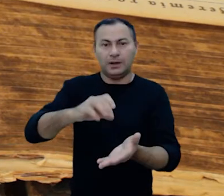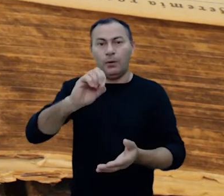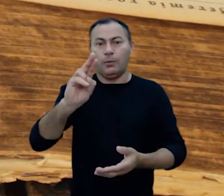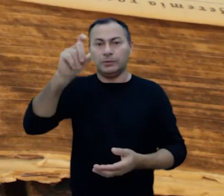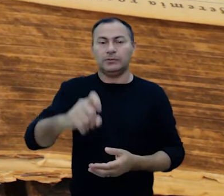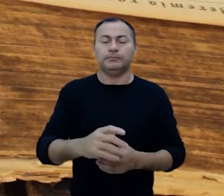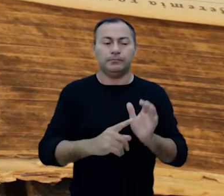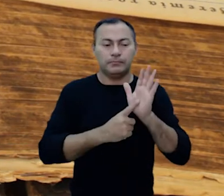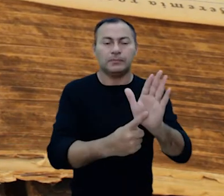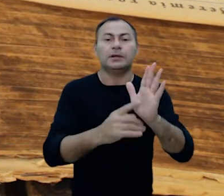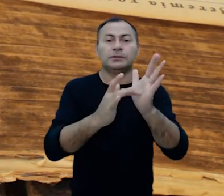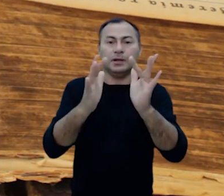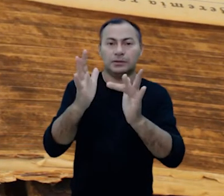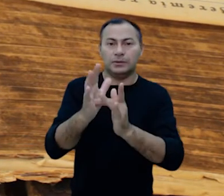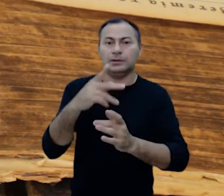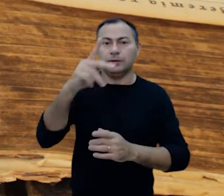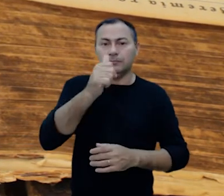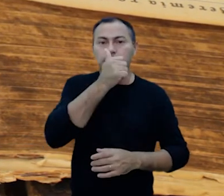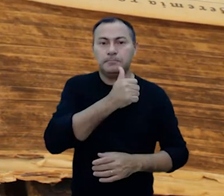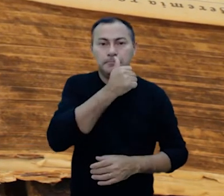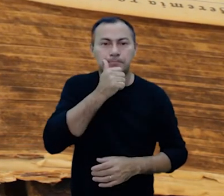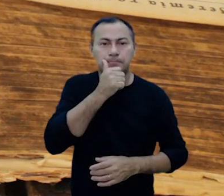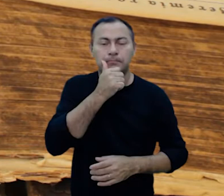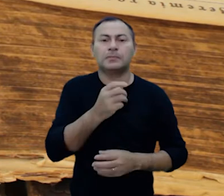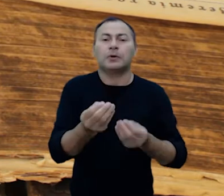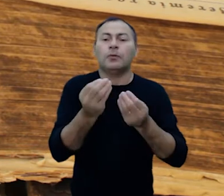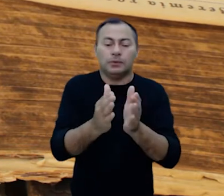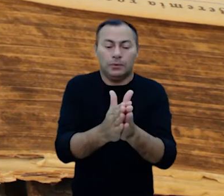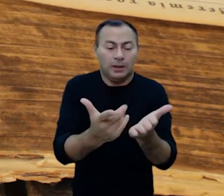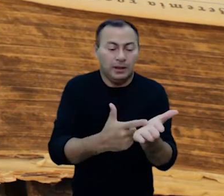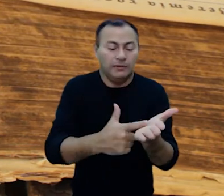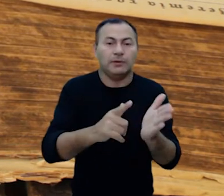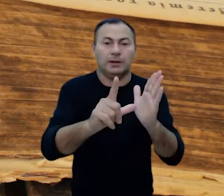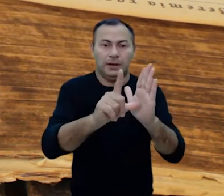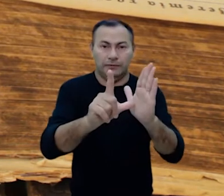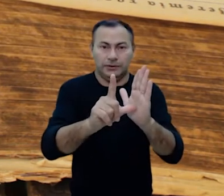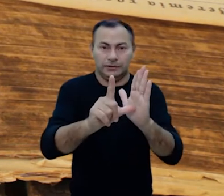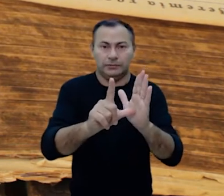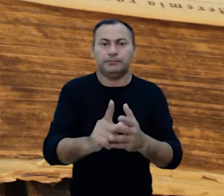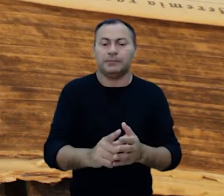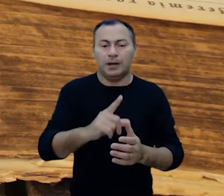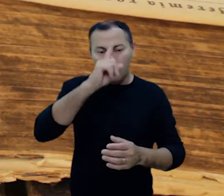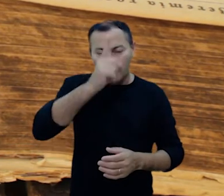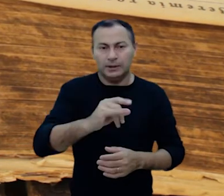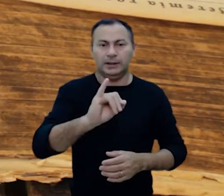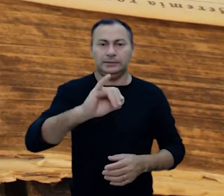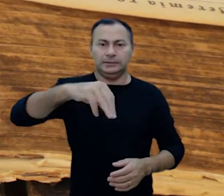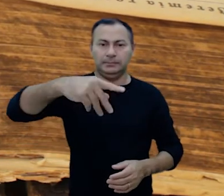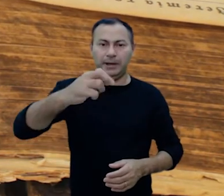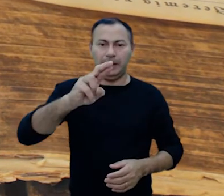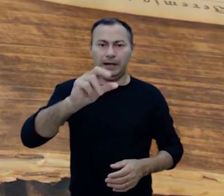verdade, ou seja, o retrato de Jesus e seu sacrifício. Como estamos no livro de Levítico, a ordem é